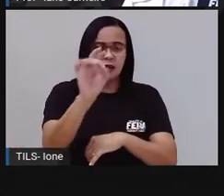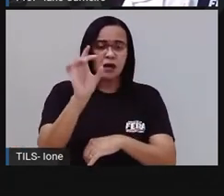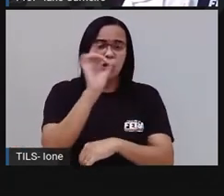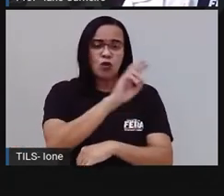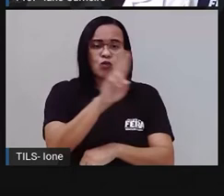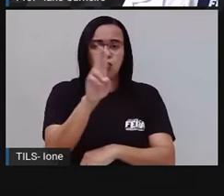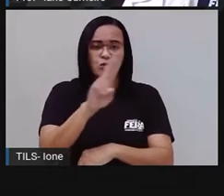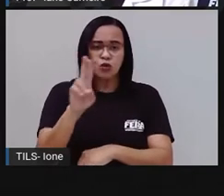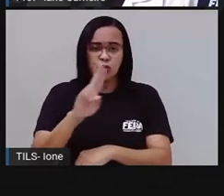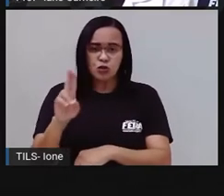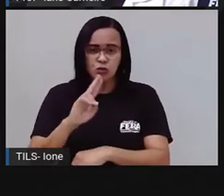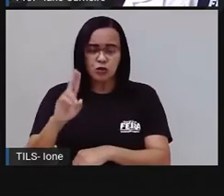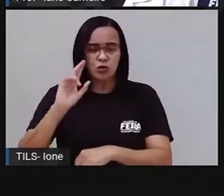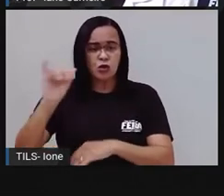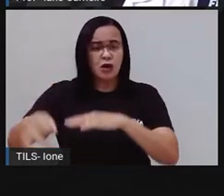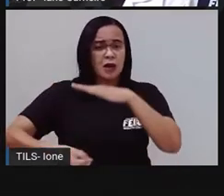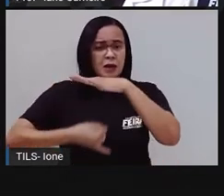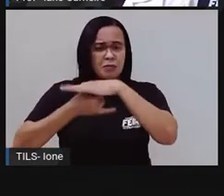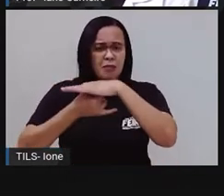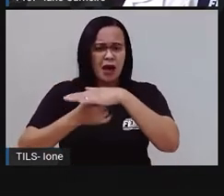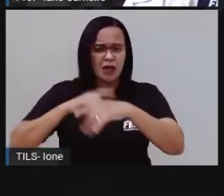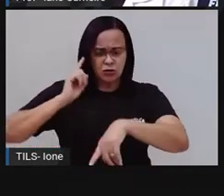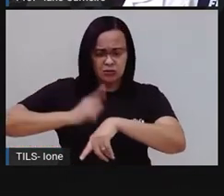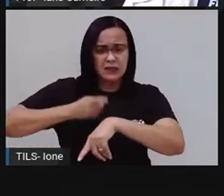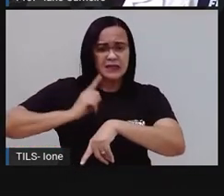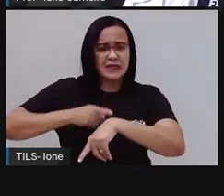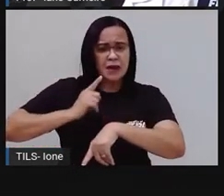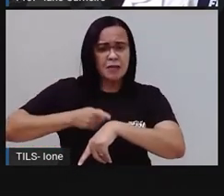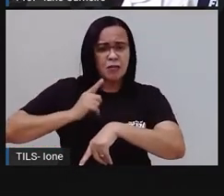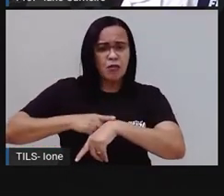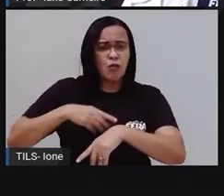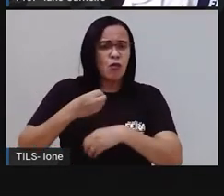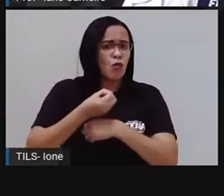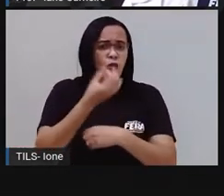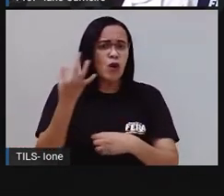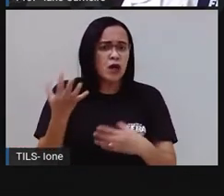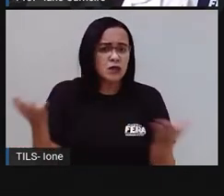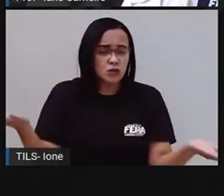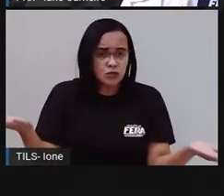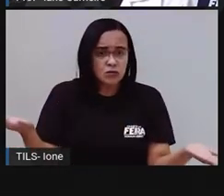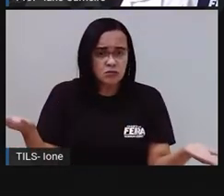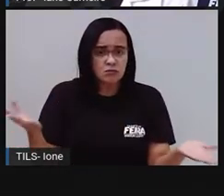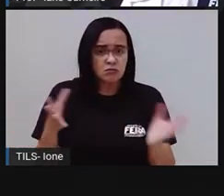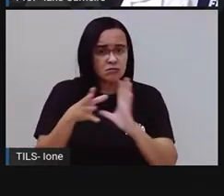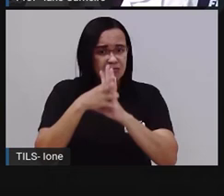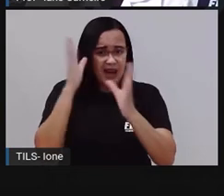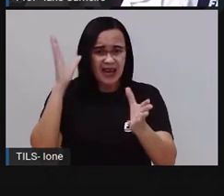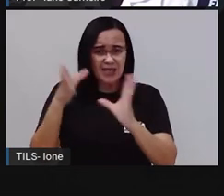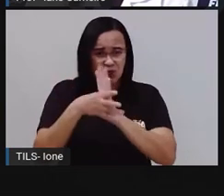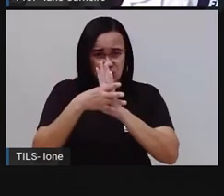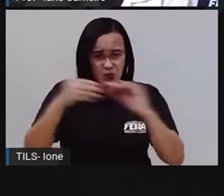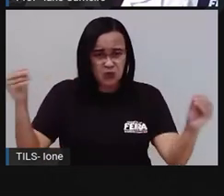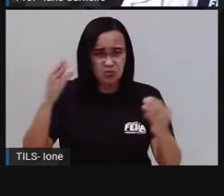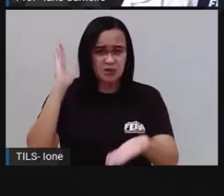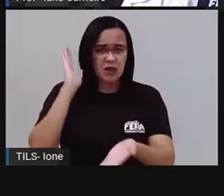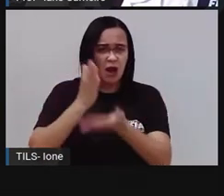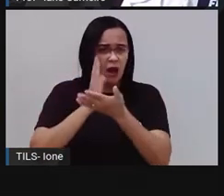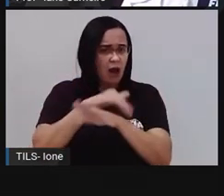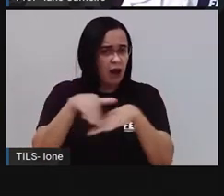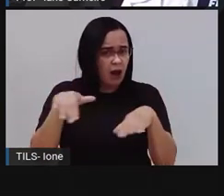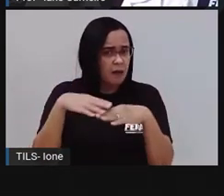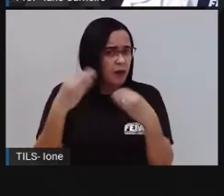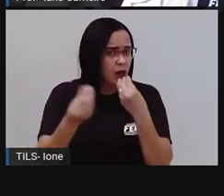indicação de quanto tempo cada um deles leva para se decompor, tá certo? Então, tem uma setinha menor